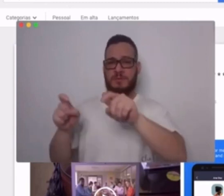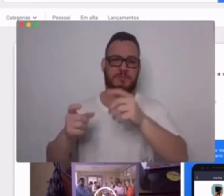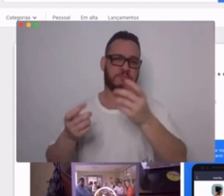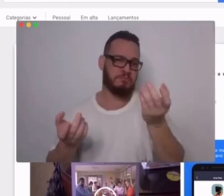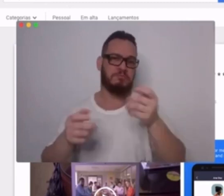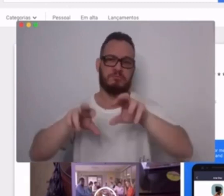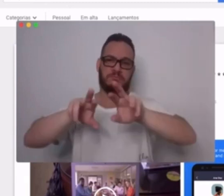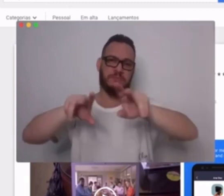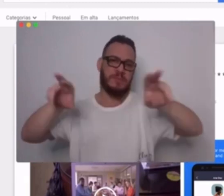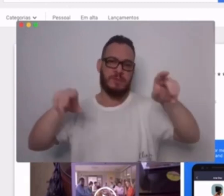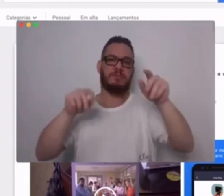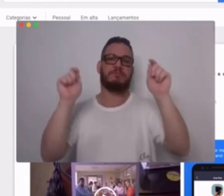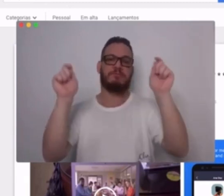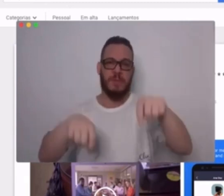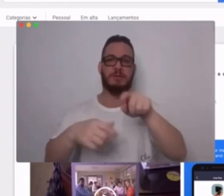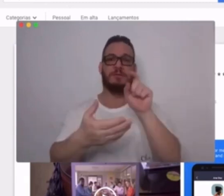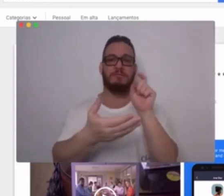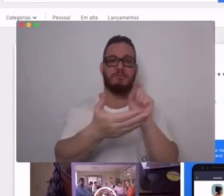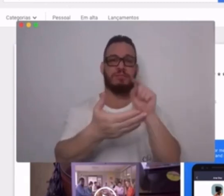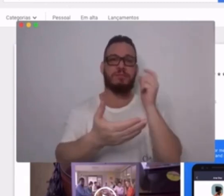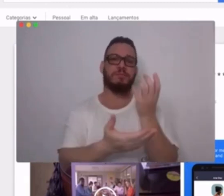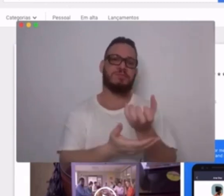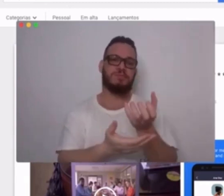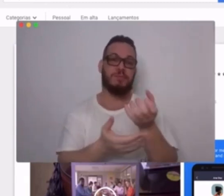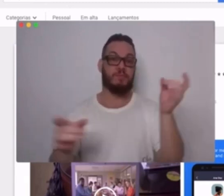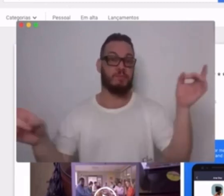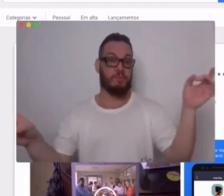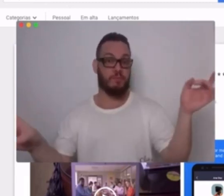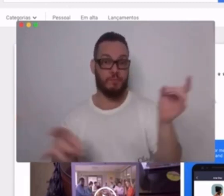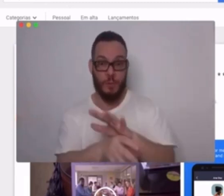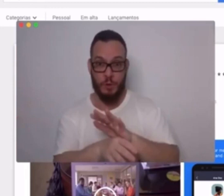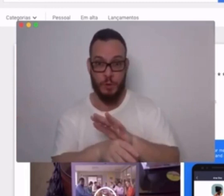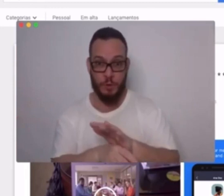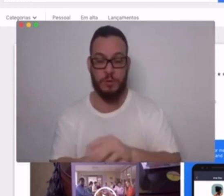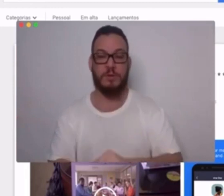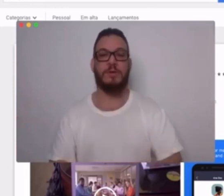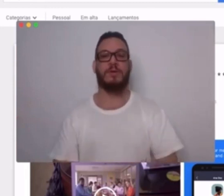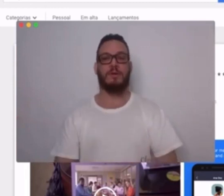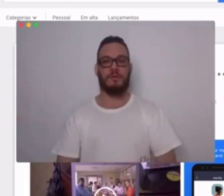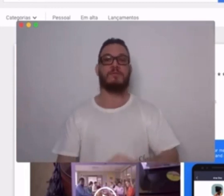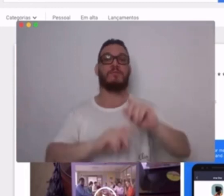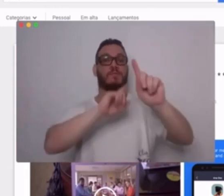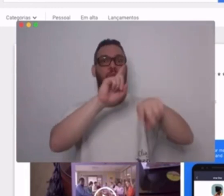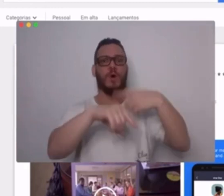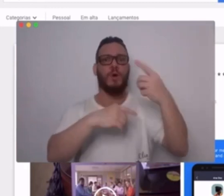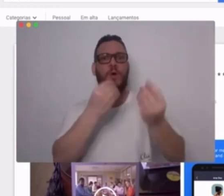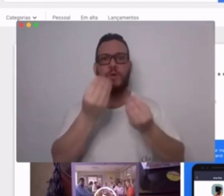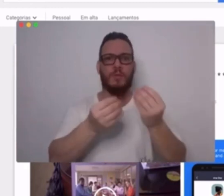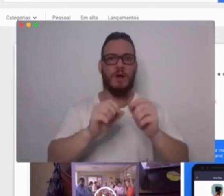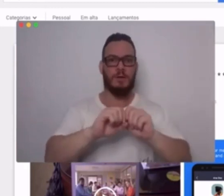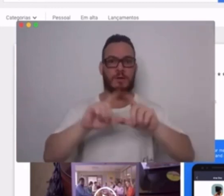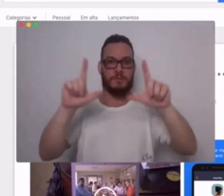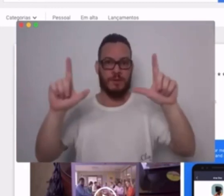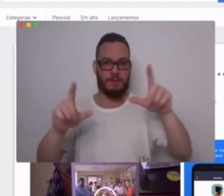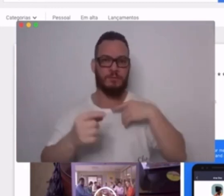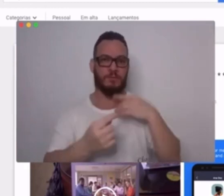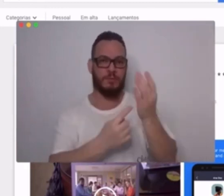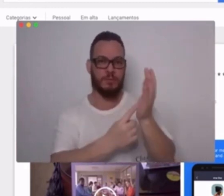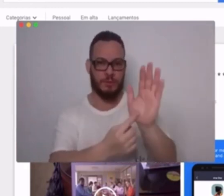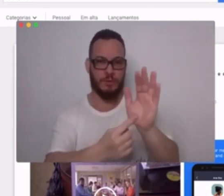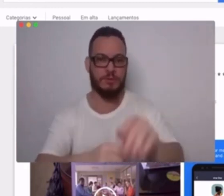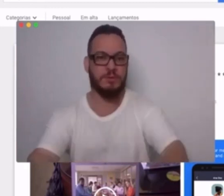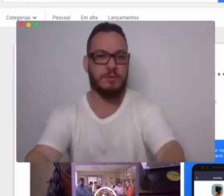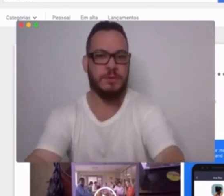baixar esse aplicativo. E aí varia de acordo com o aparelho, se é celular, se é computador, se é tablet, ou